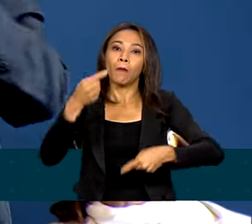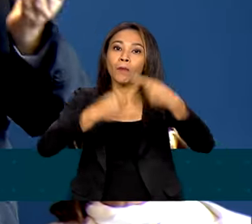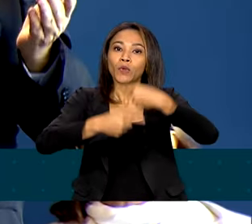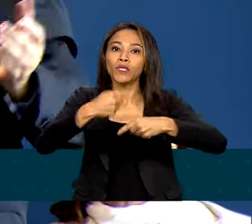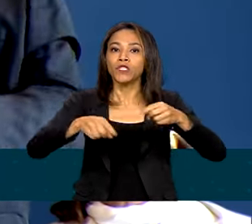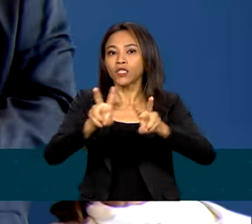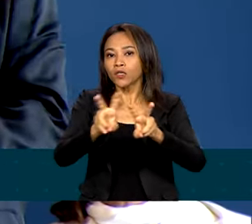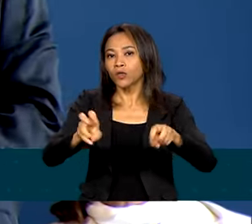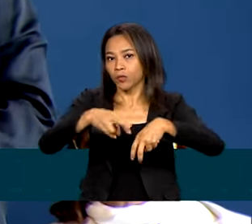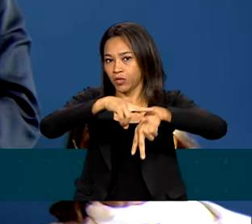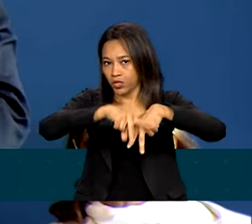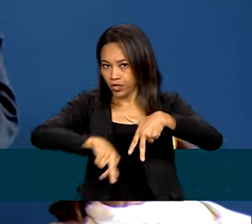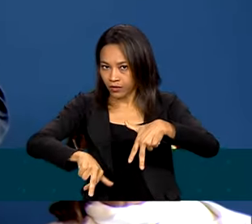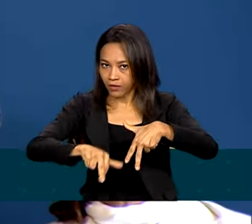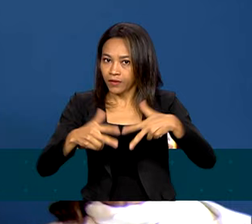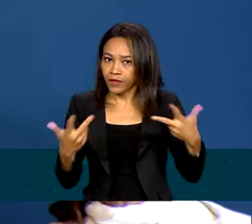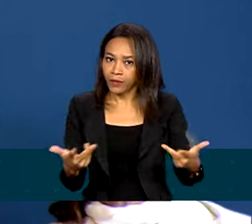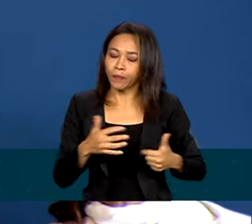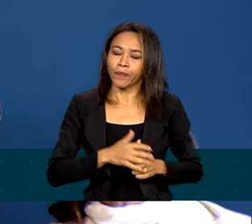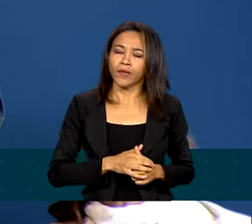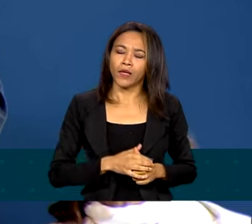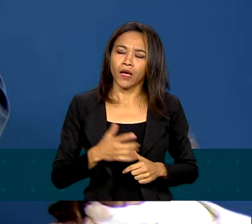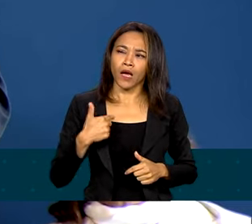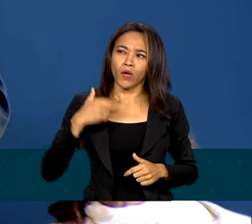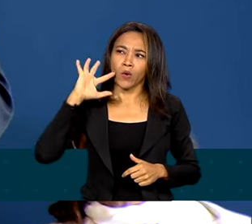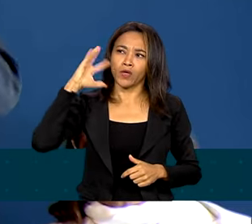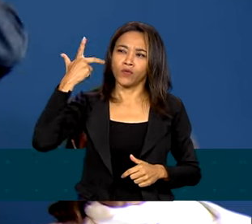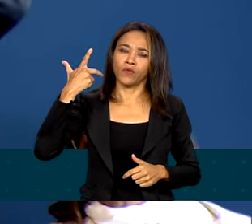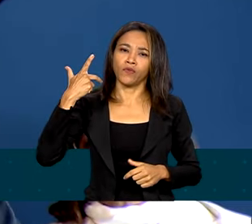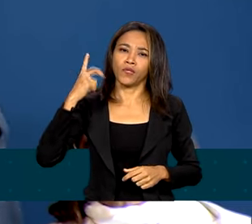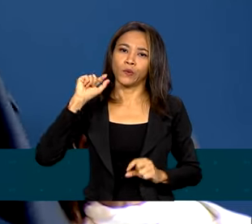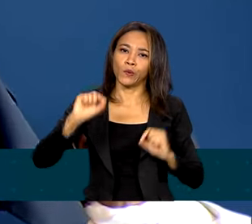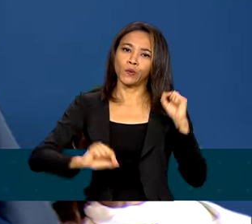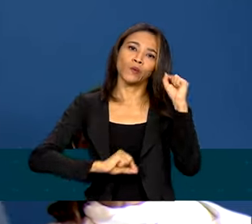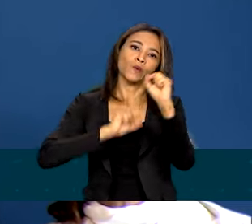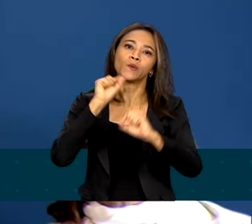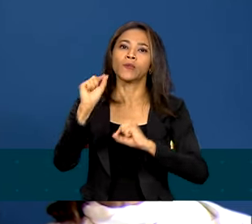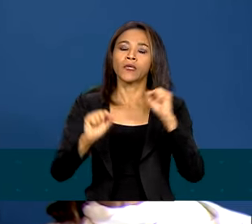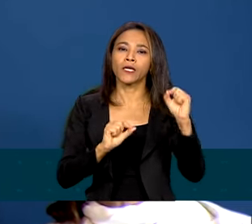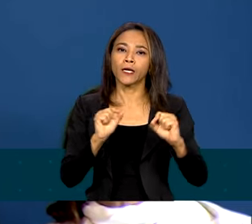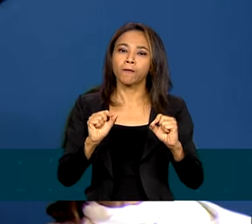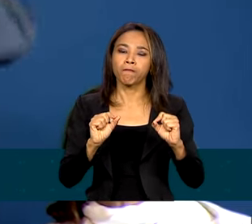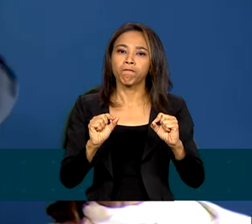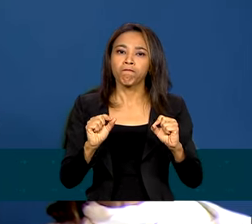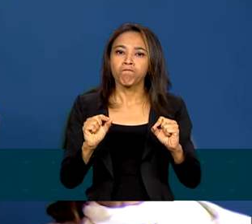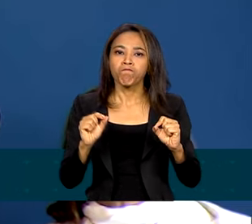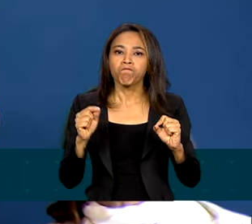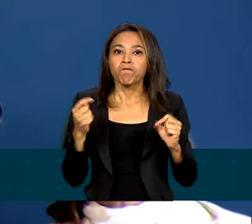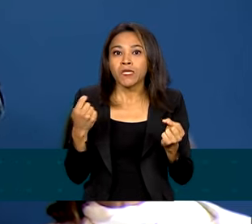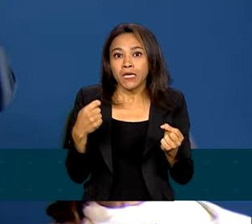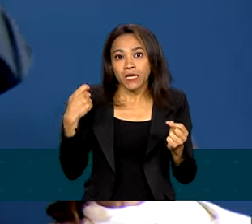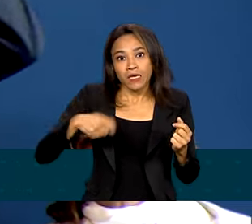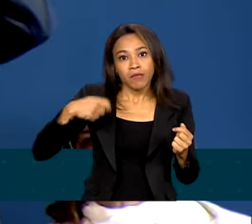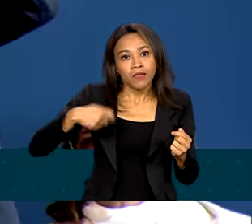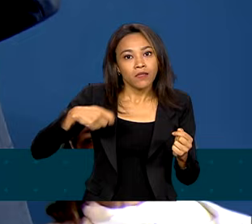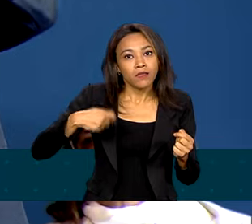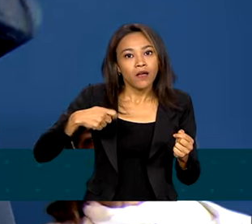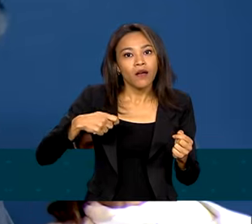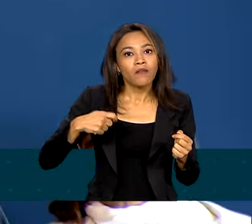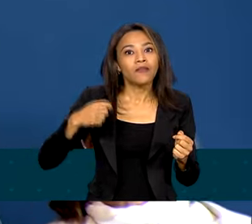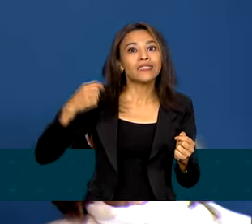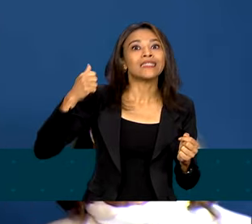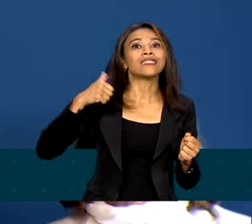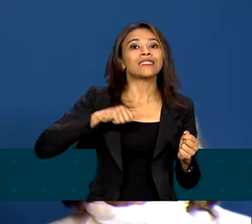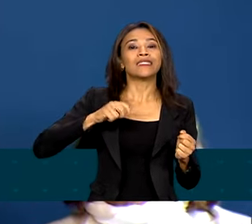Resolvi, portanto, que era preciso escalar um patamar na resposta